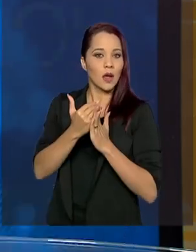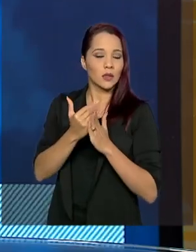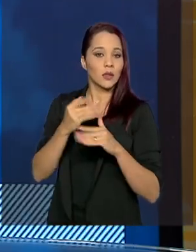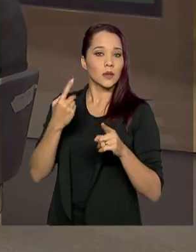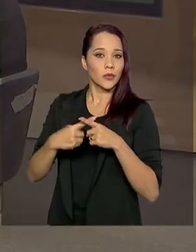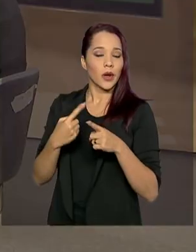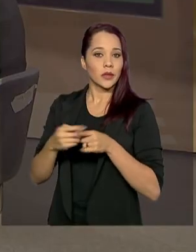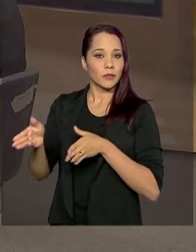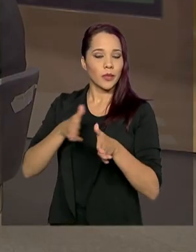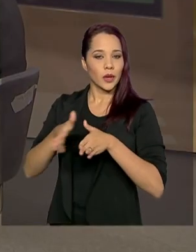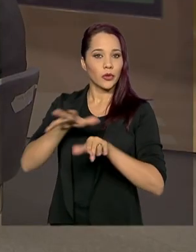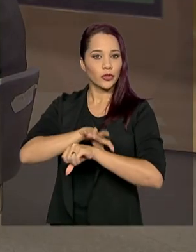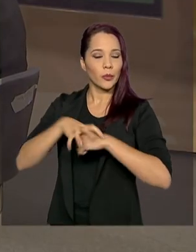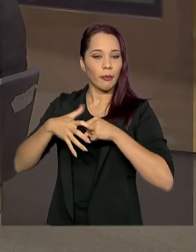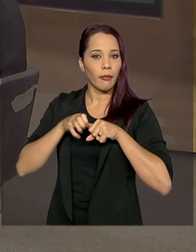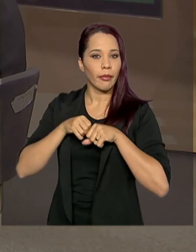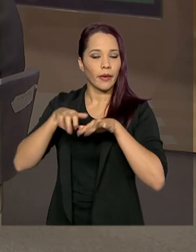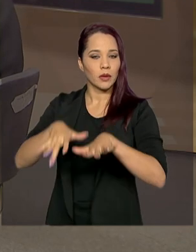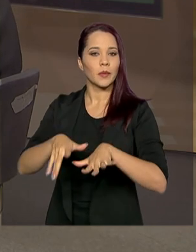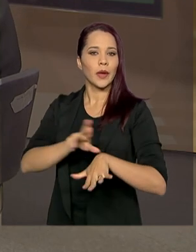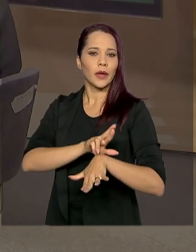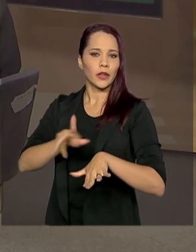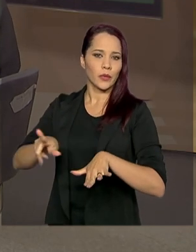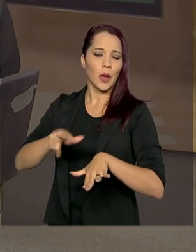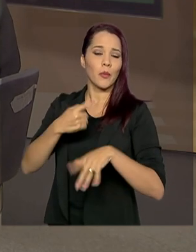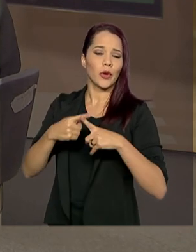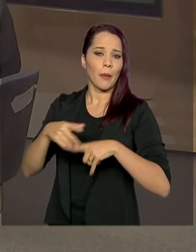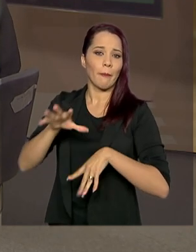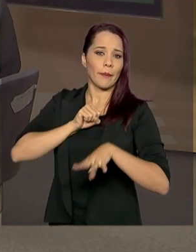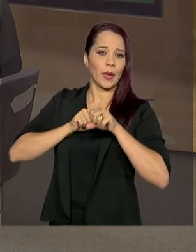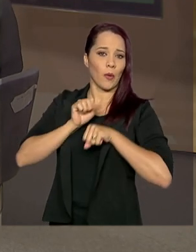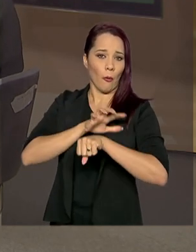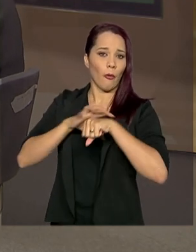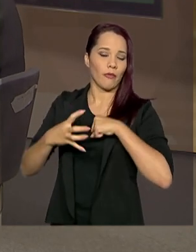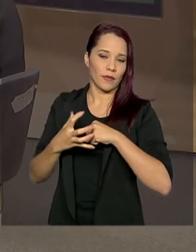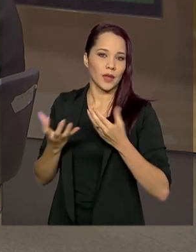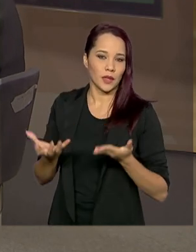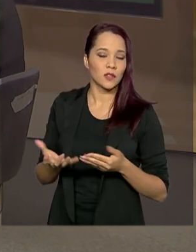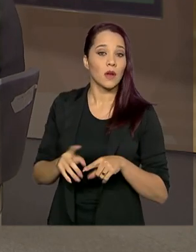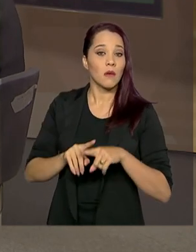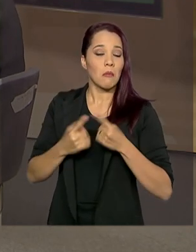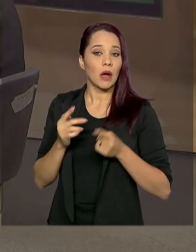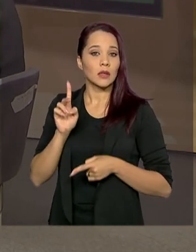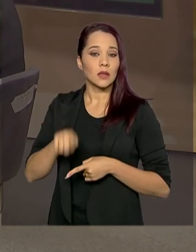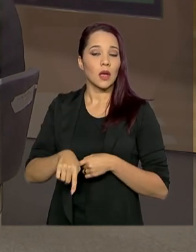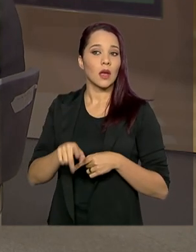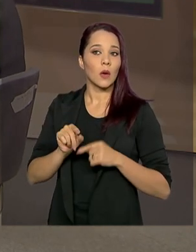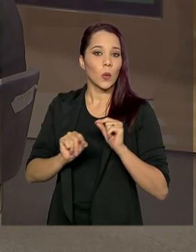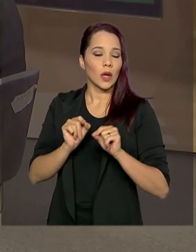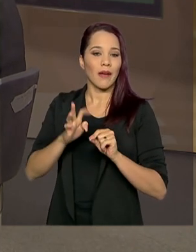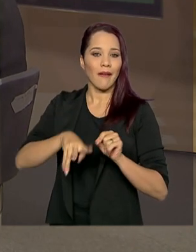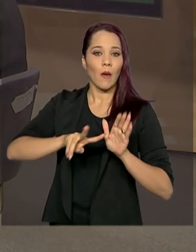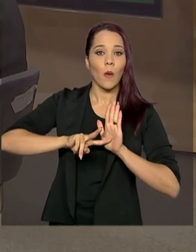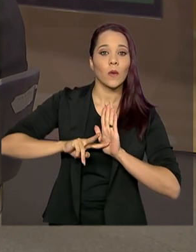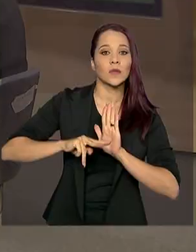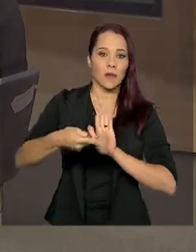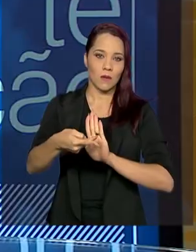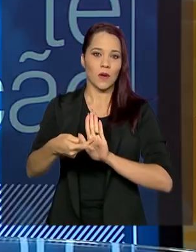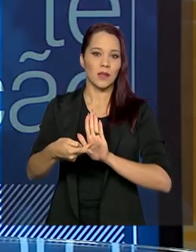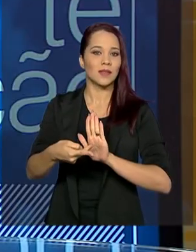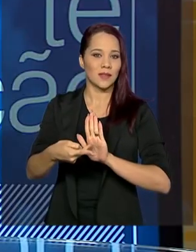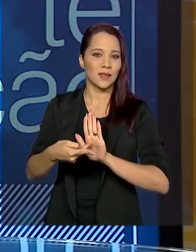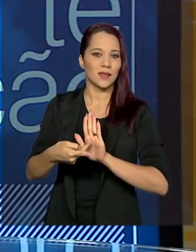decorrência da pandemia, que não são necessariamente do Covid, logicamente, mas que são consequências